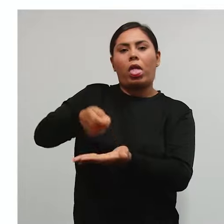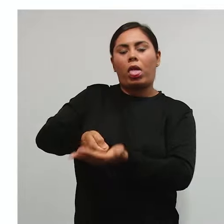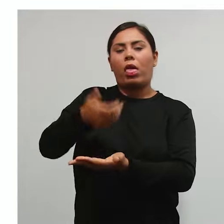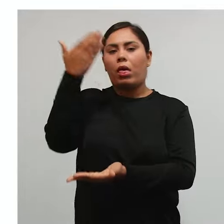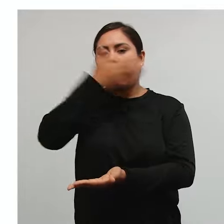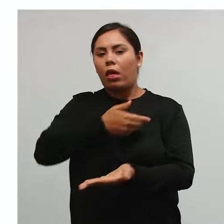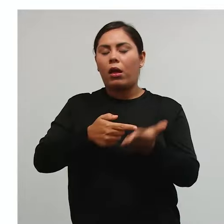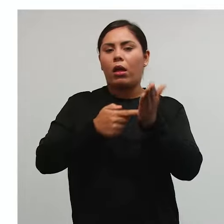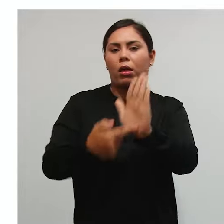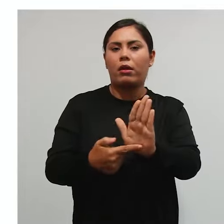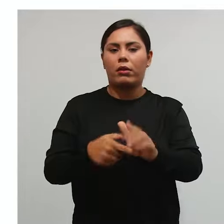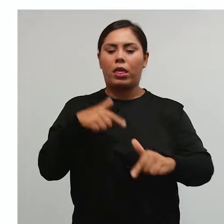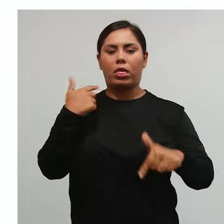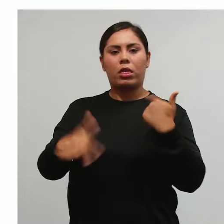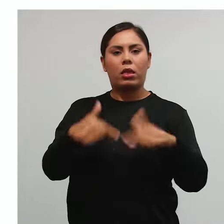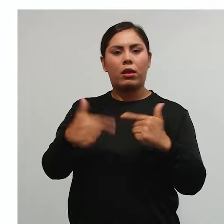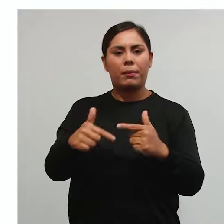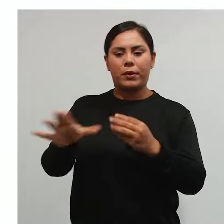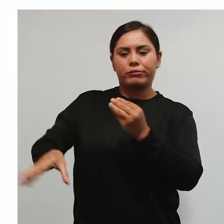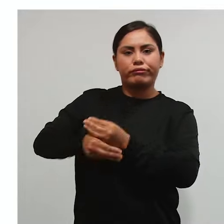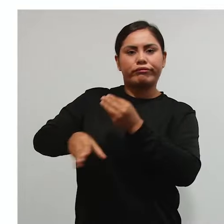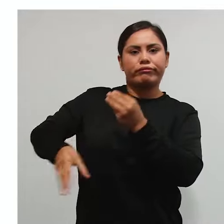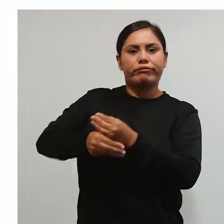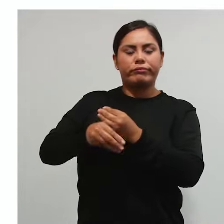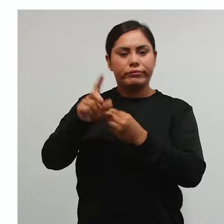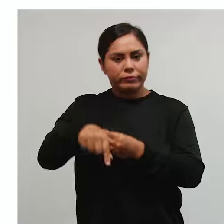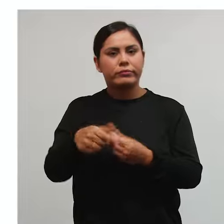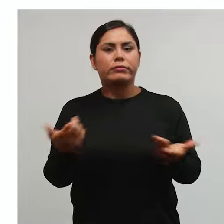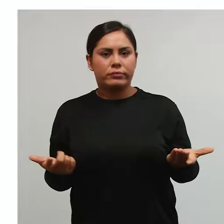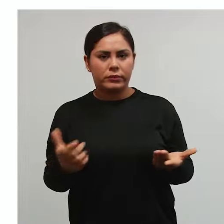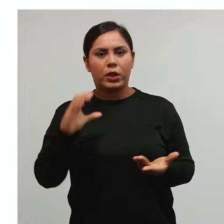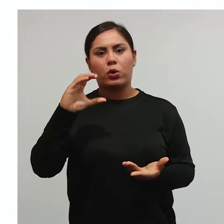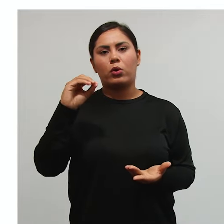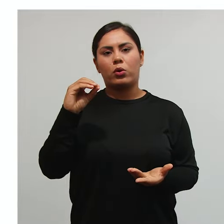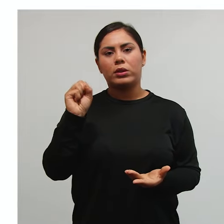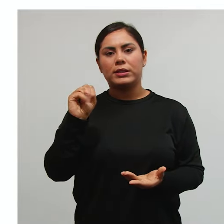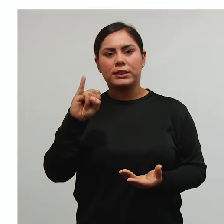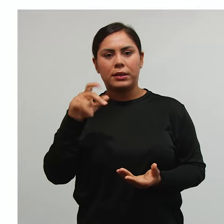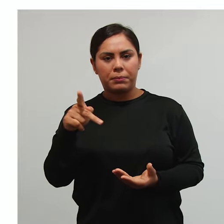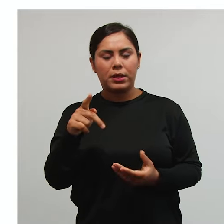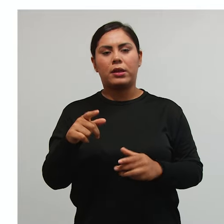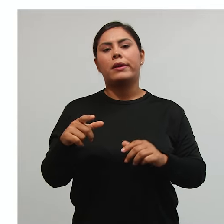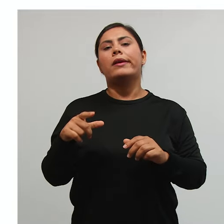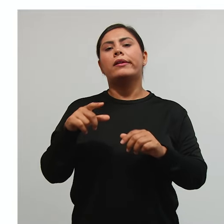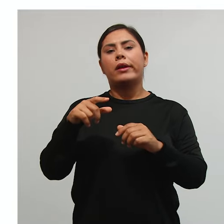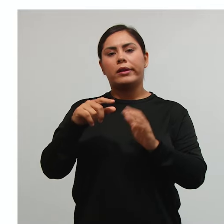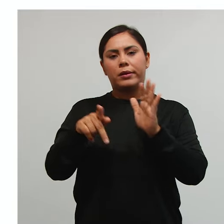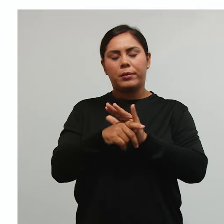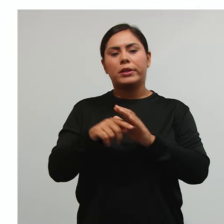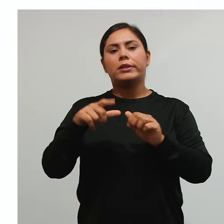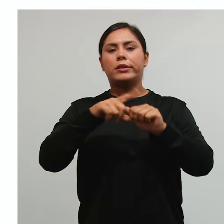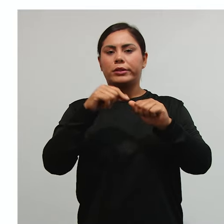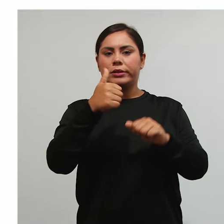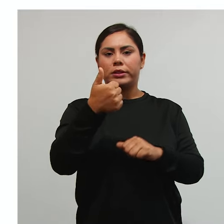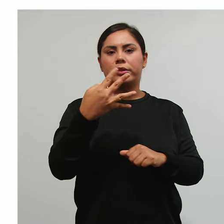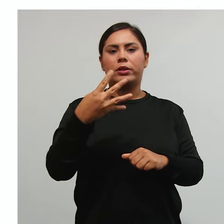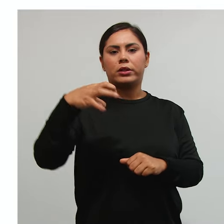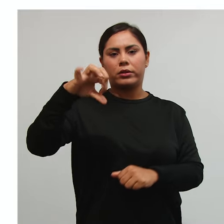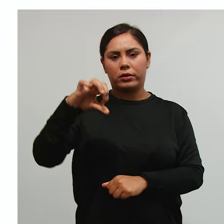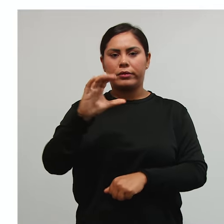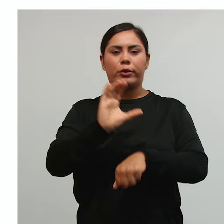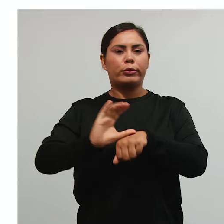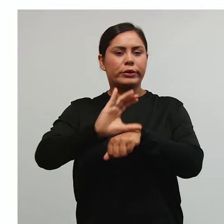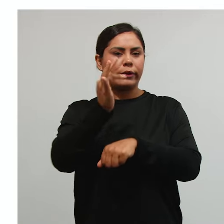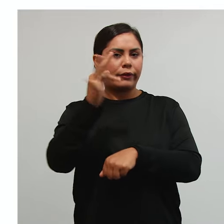individualizada de um serviço a contribuinte. Essa é a COZIP que está lá no 149-A da CF.